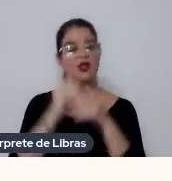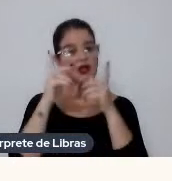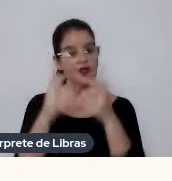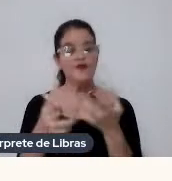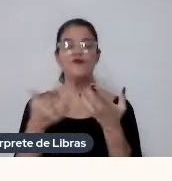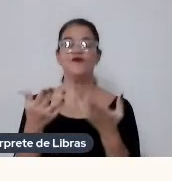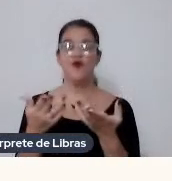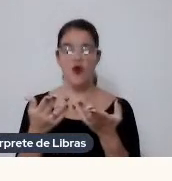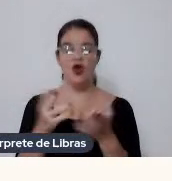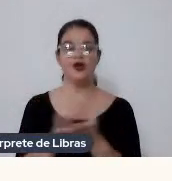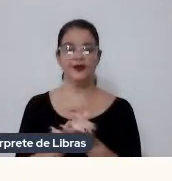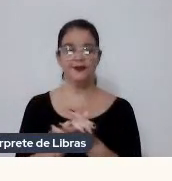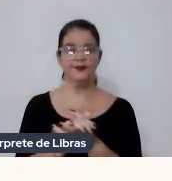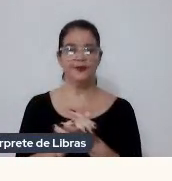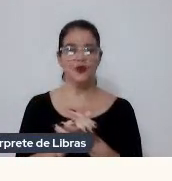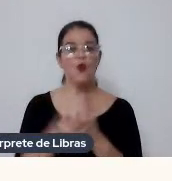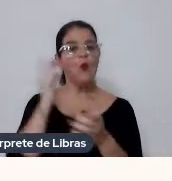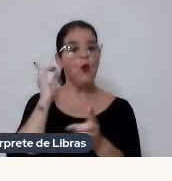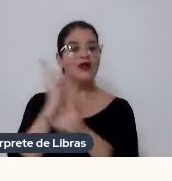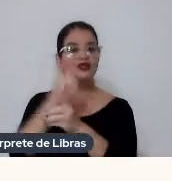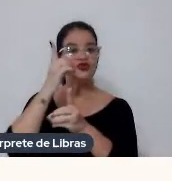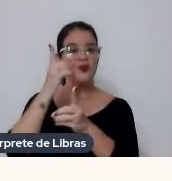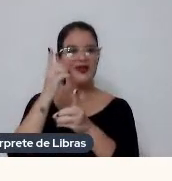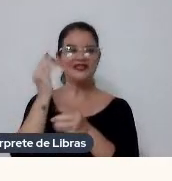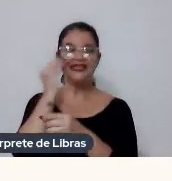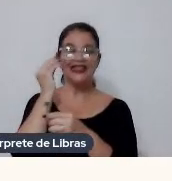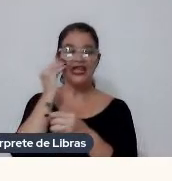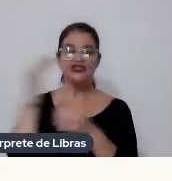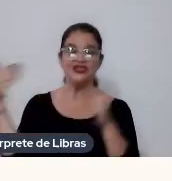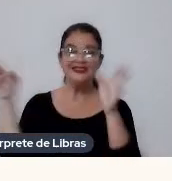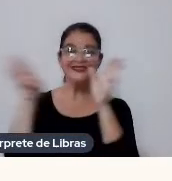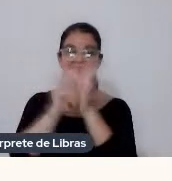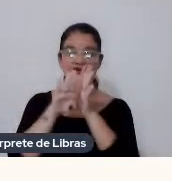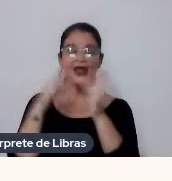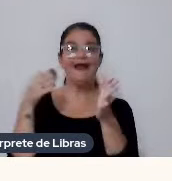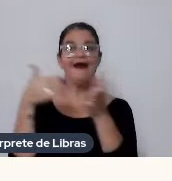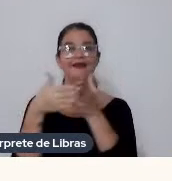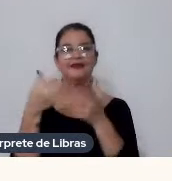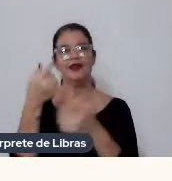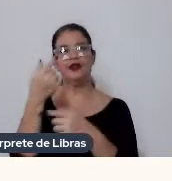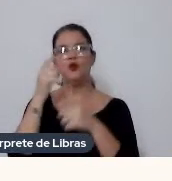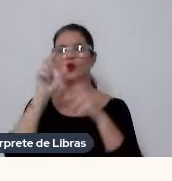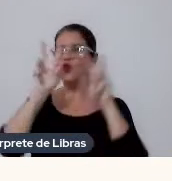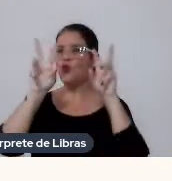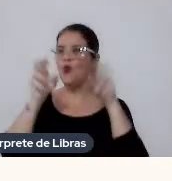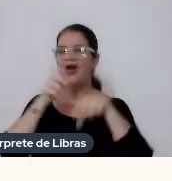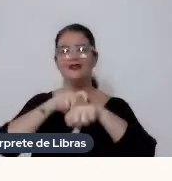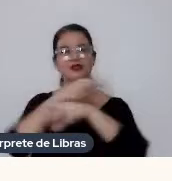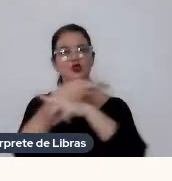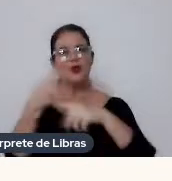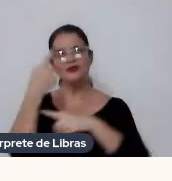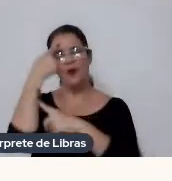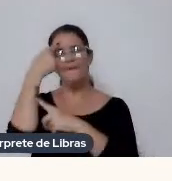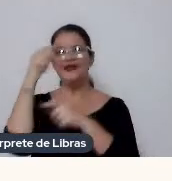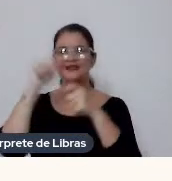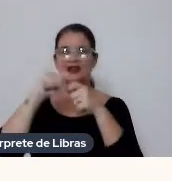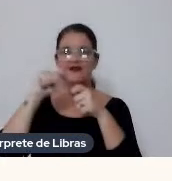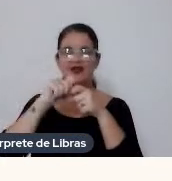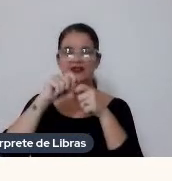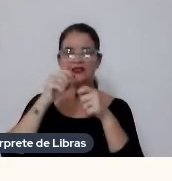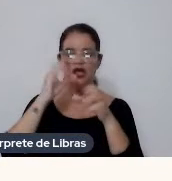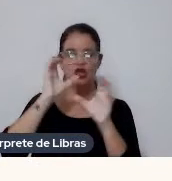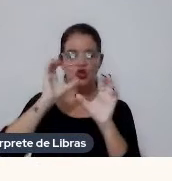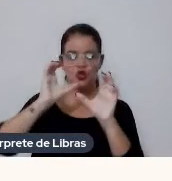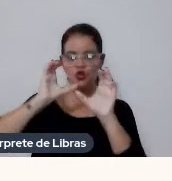e foi uma descoberta de vários testes, até que eu cheguei numa situação de pensar em fazer tubos de acrílico,